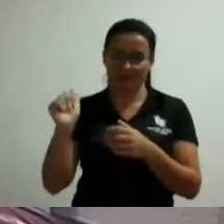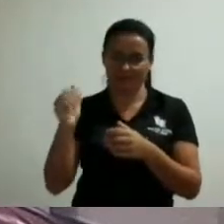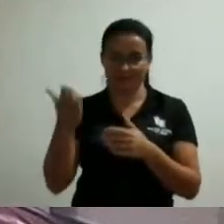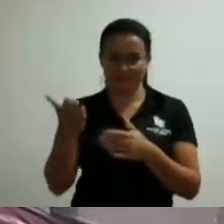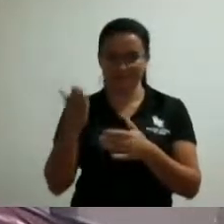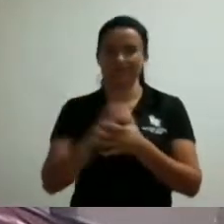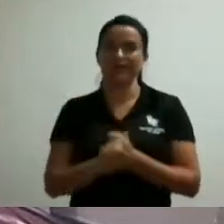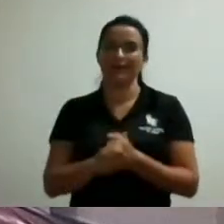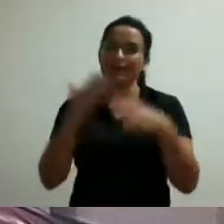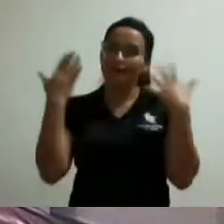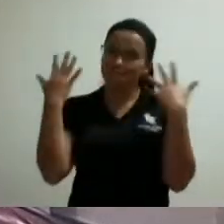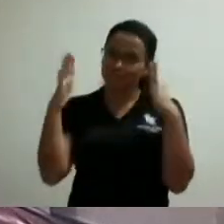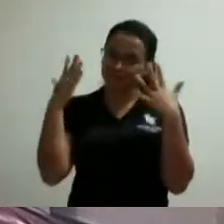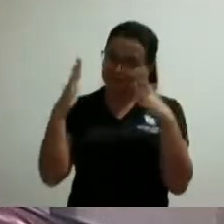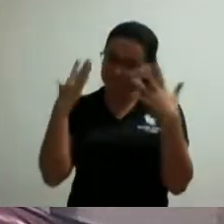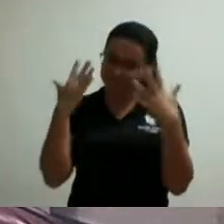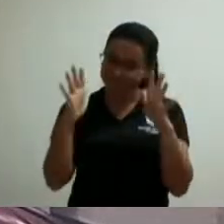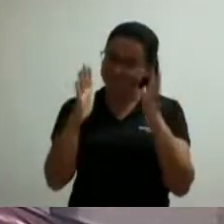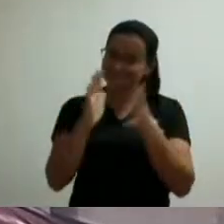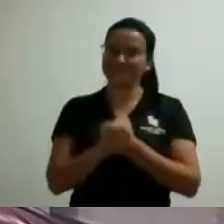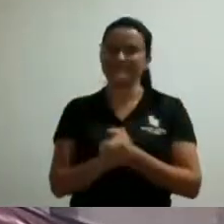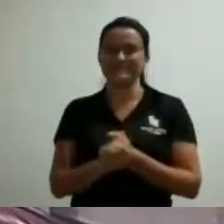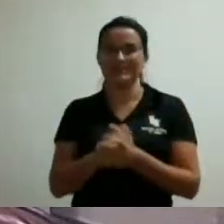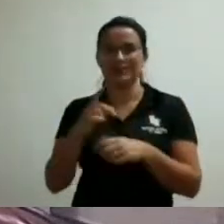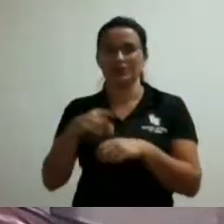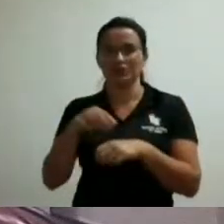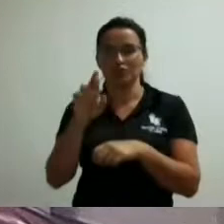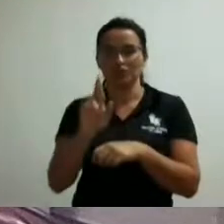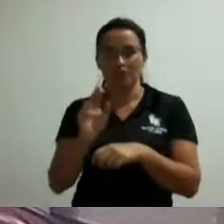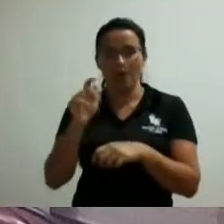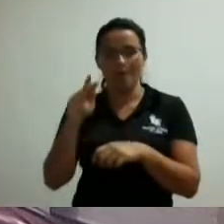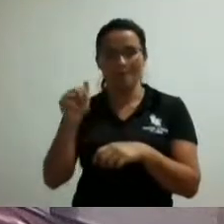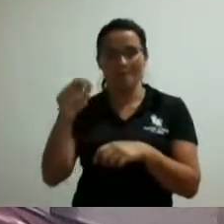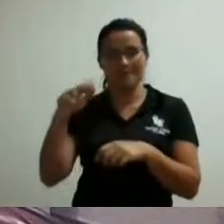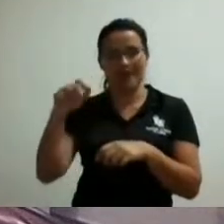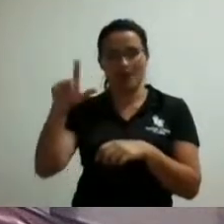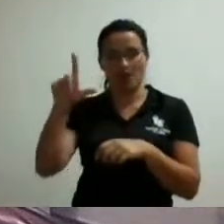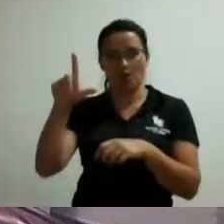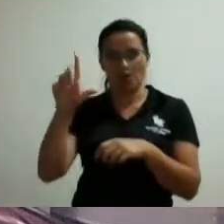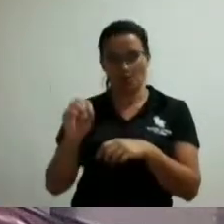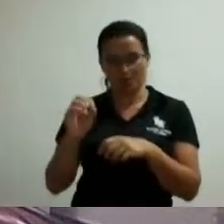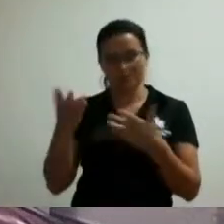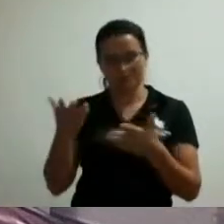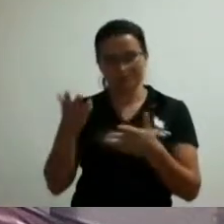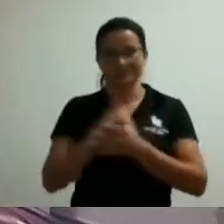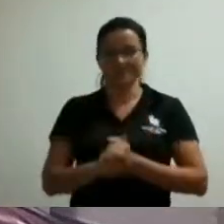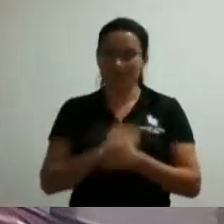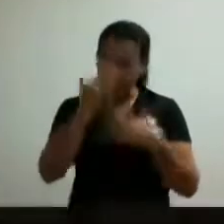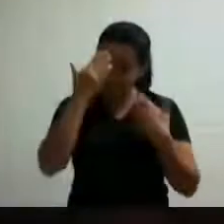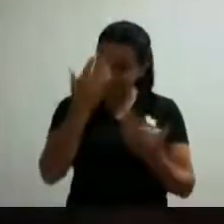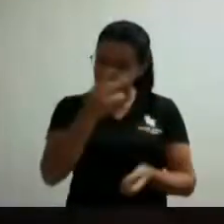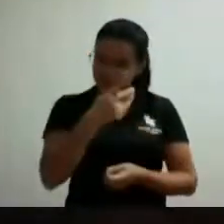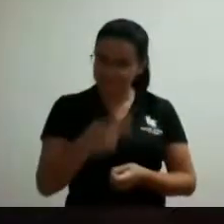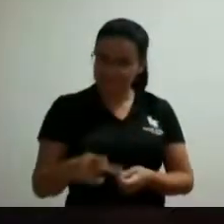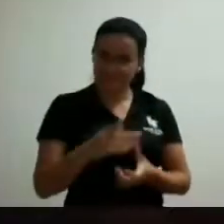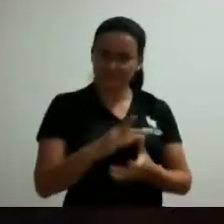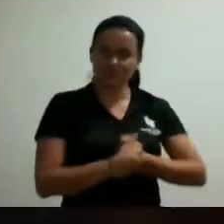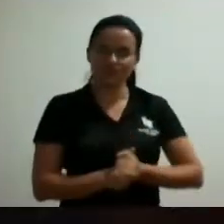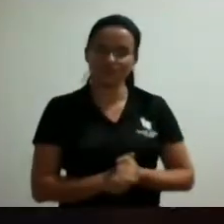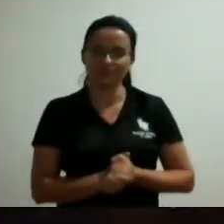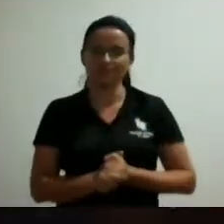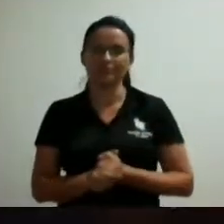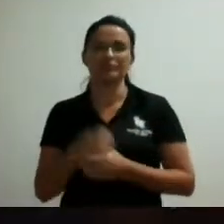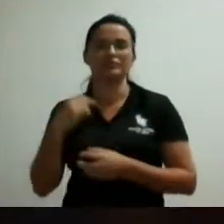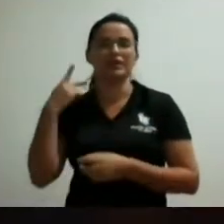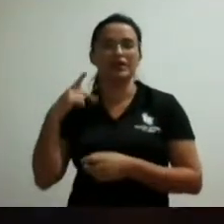Tristão e sempre uma honra falar sobre essa pessoa e também recebê-lo sempre aqui nessa casa obrigado senhor presidente pela ordem vereador Laís